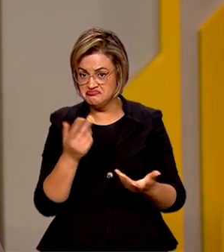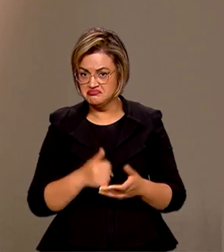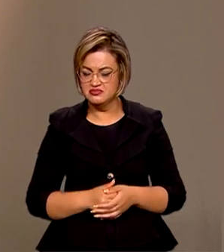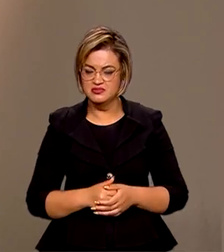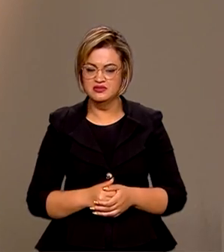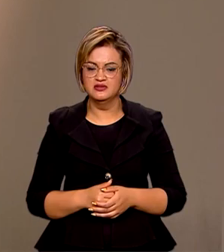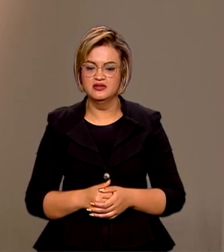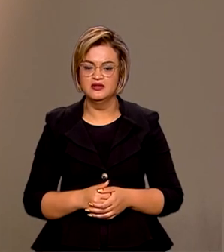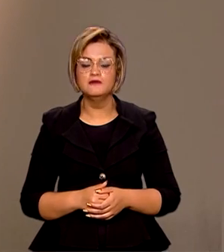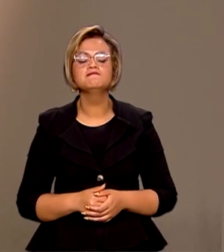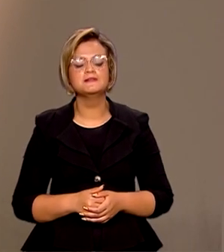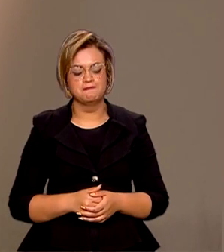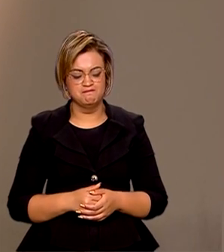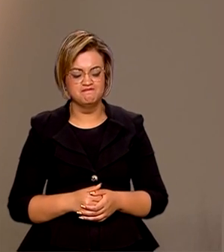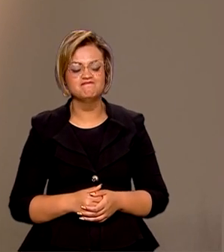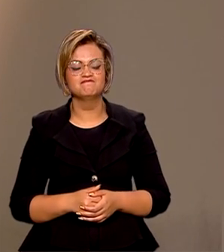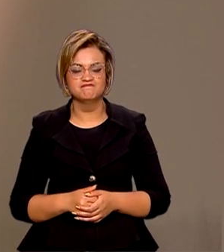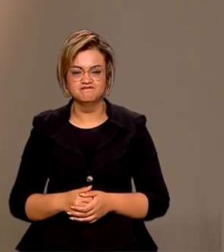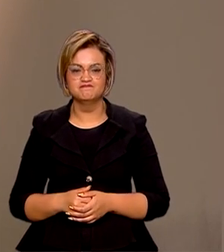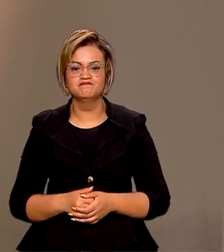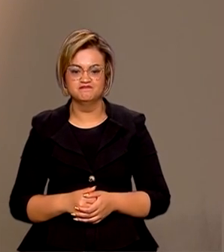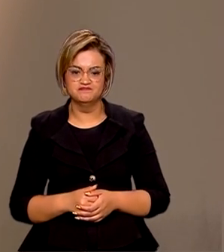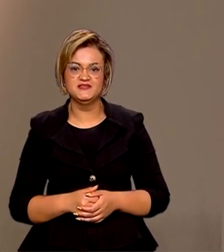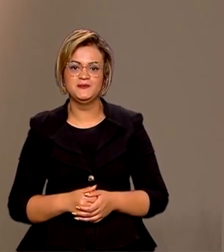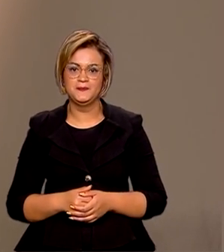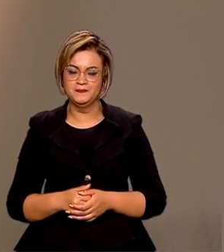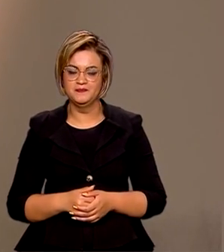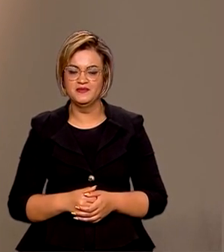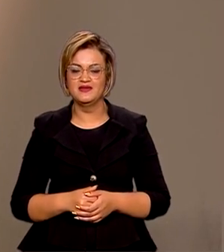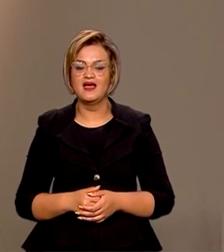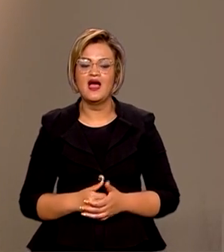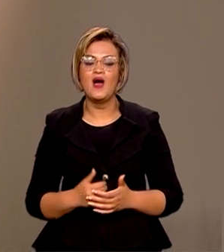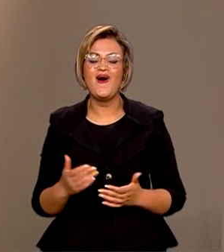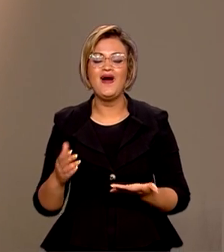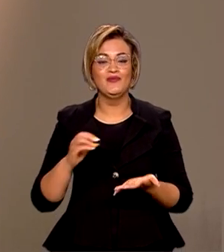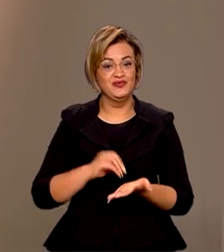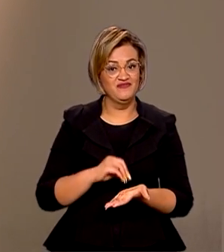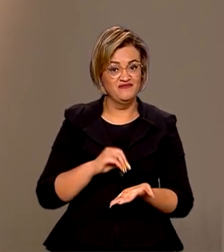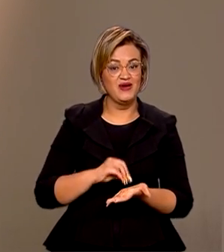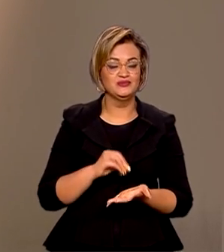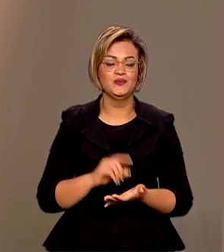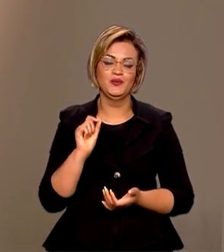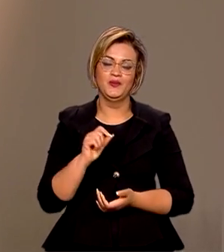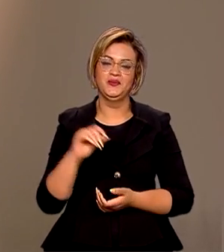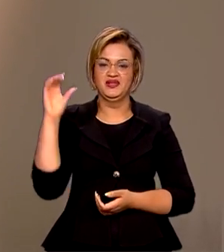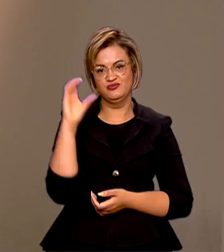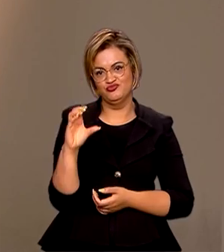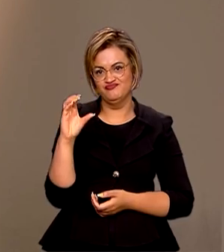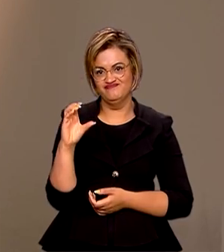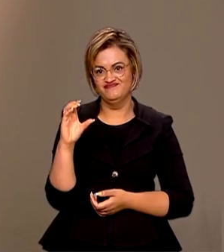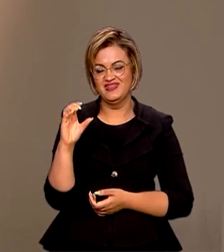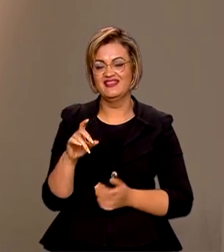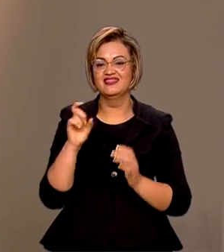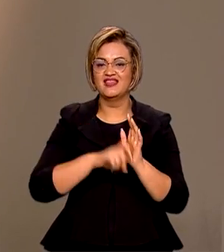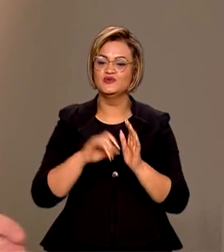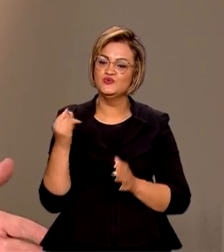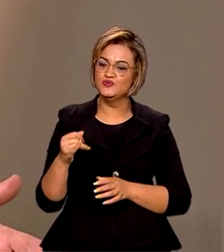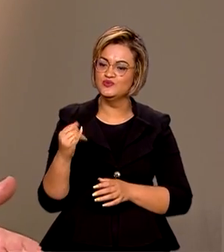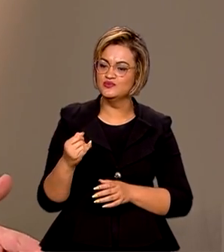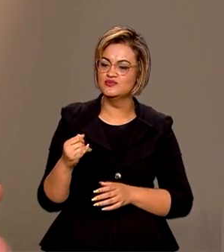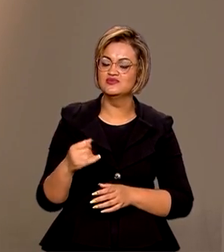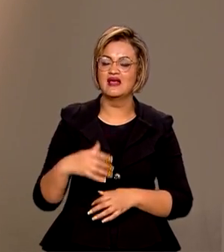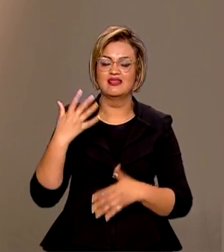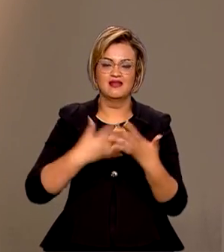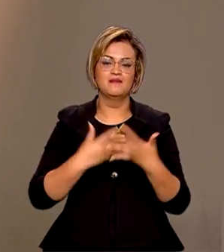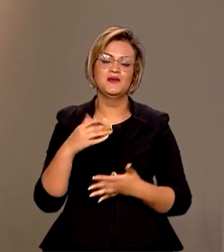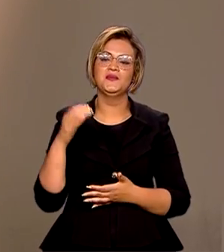governo? Não tenha dúvida. Porque um dos fatores de gargalos, né, que a gente mencionou é o crédito. Então, a taxa de juros elevada dificulta o